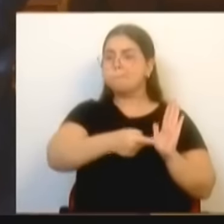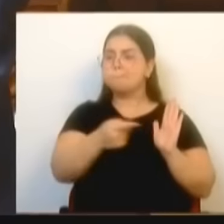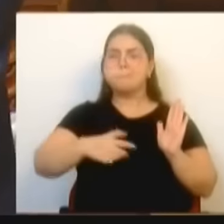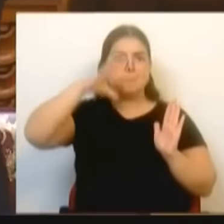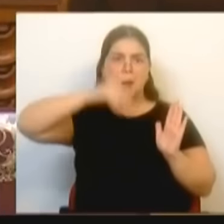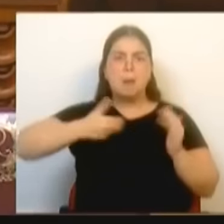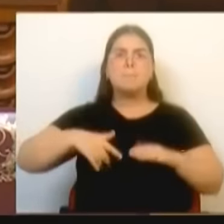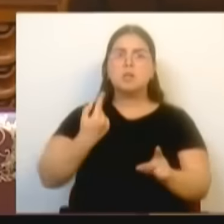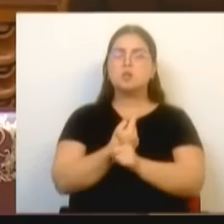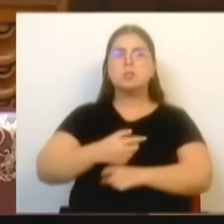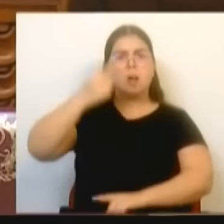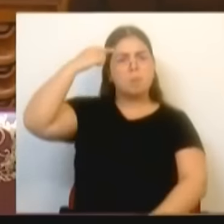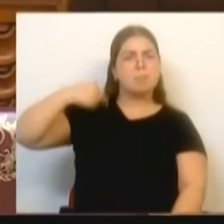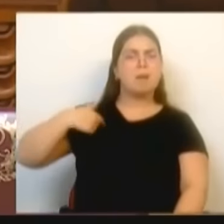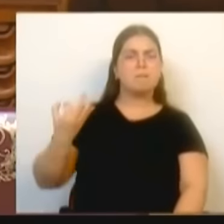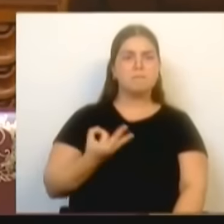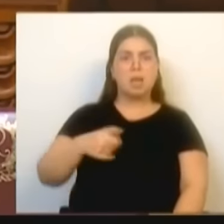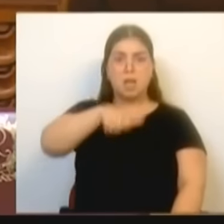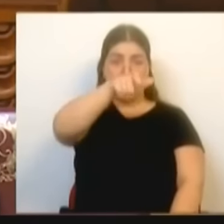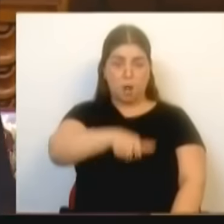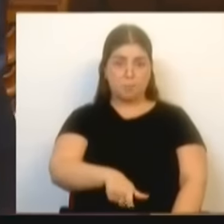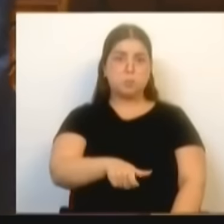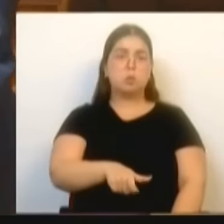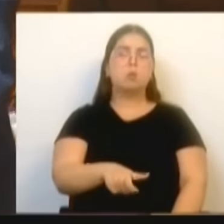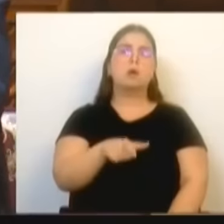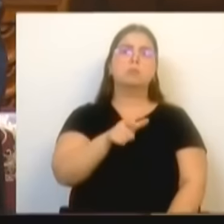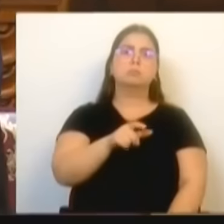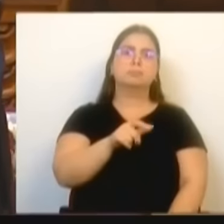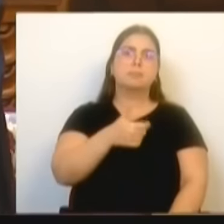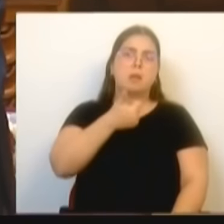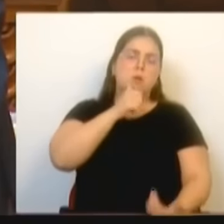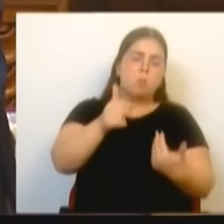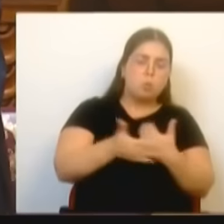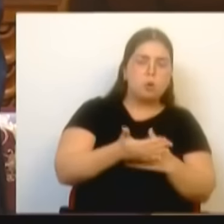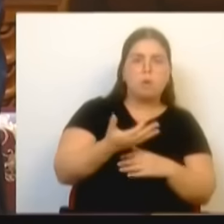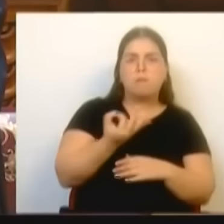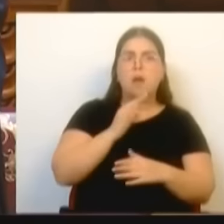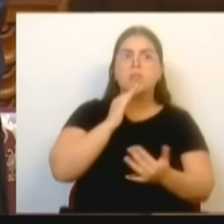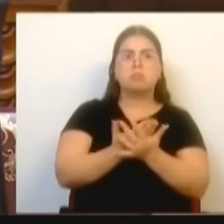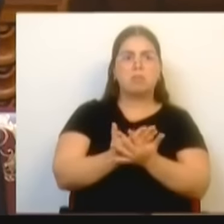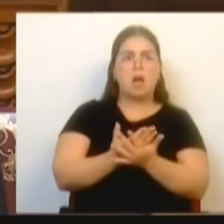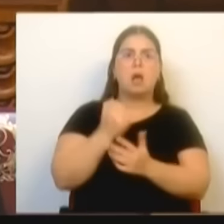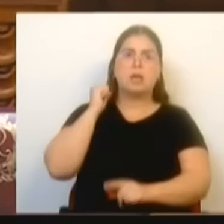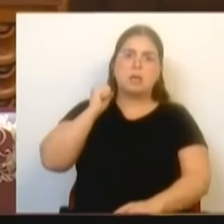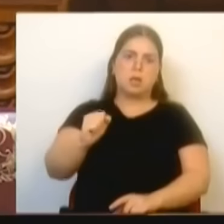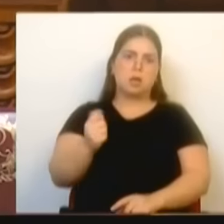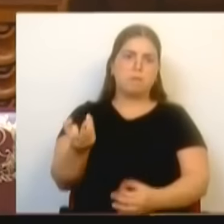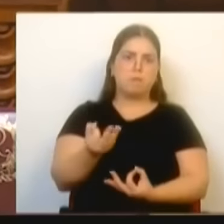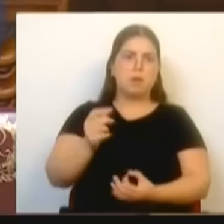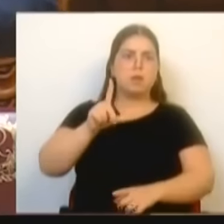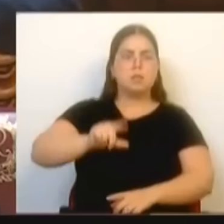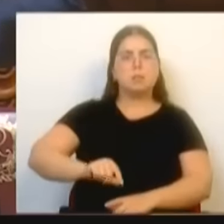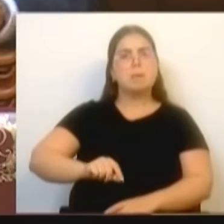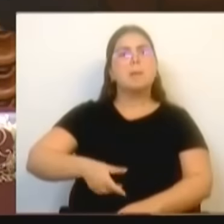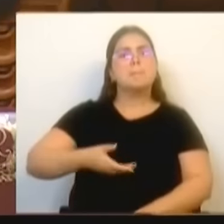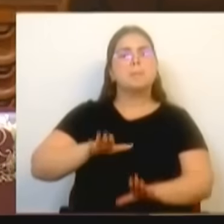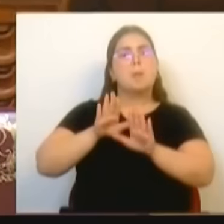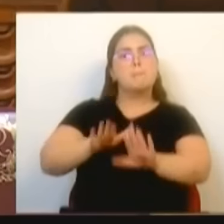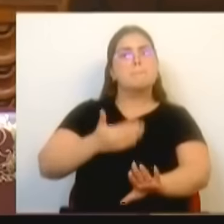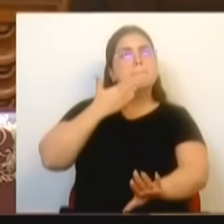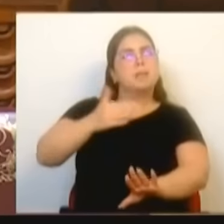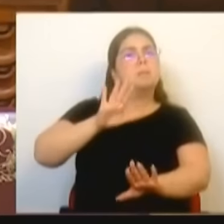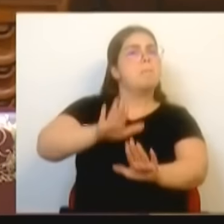Sabemos que este homem atacou os polícias com uma arma branca e sabemos que desobedeceu ao seu comando e à sua paragem. Isto já são factos